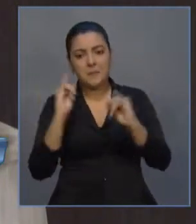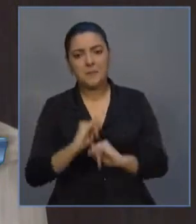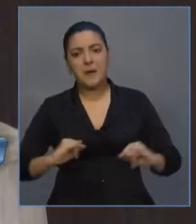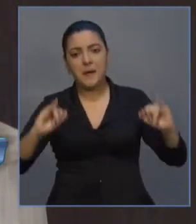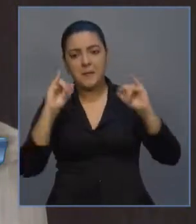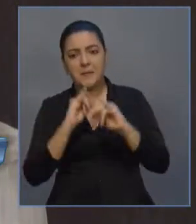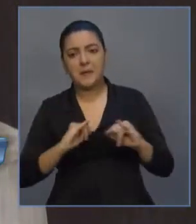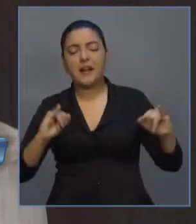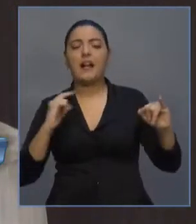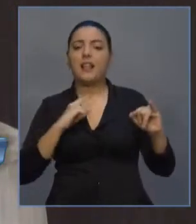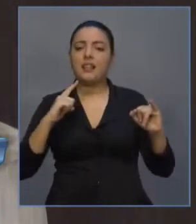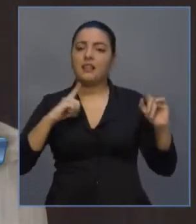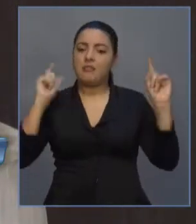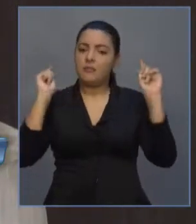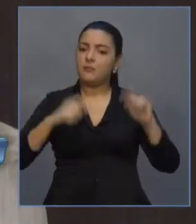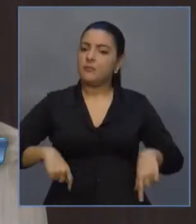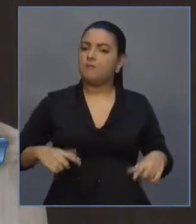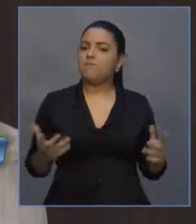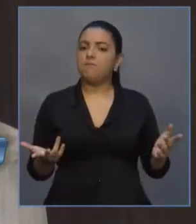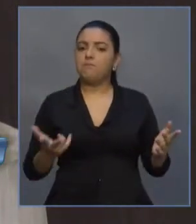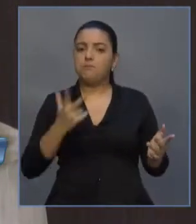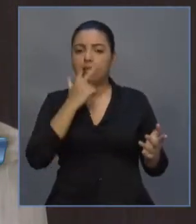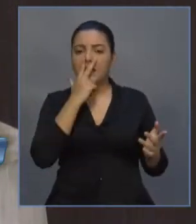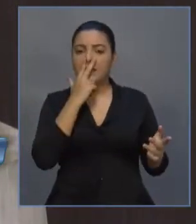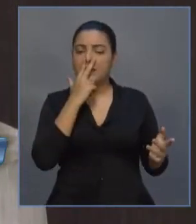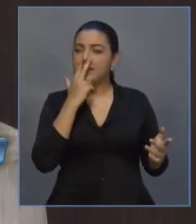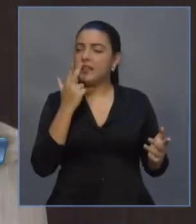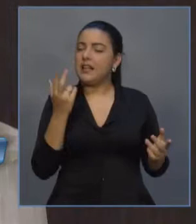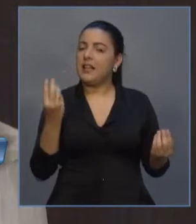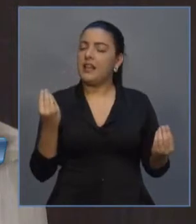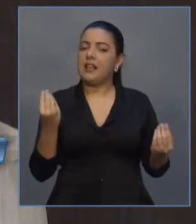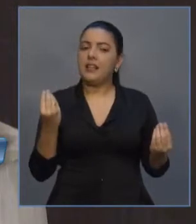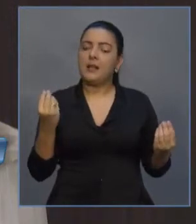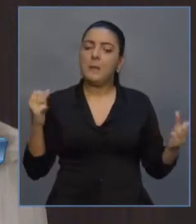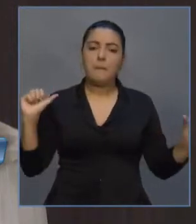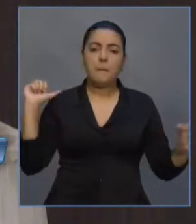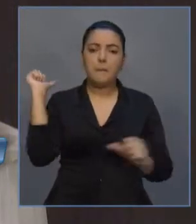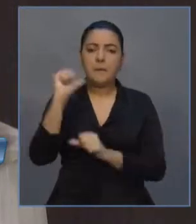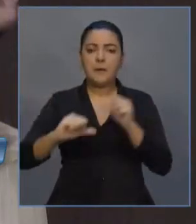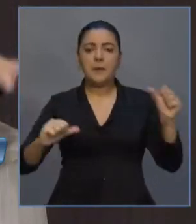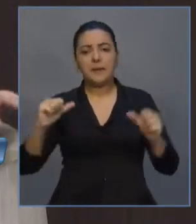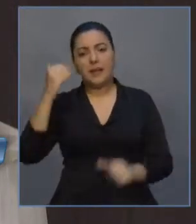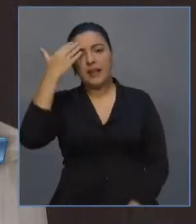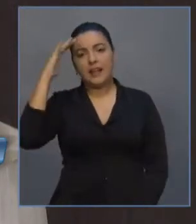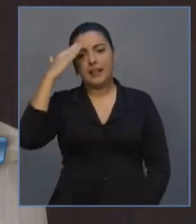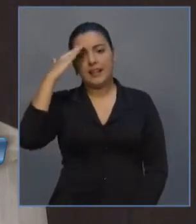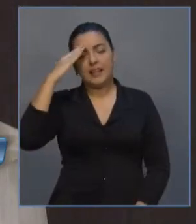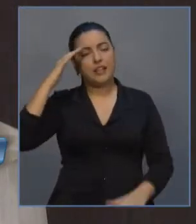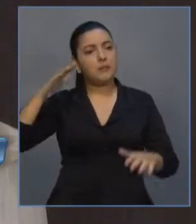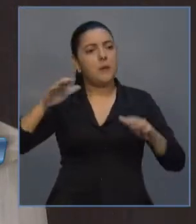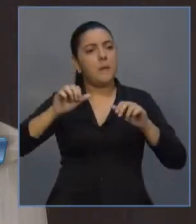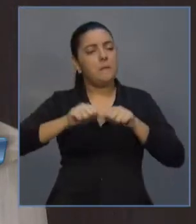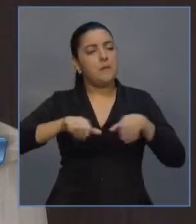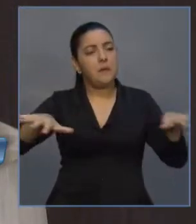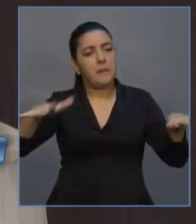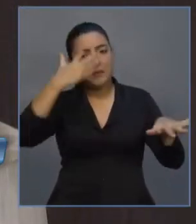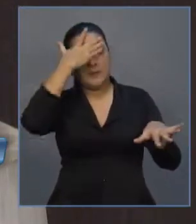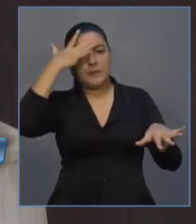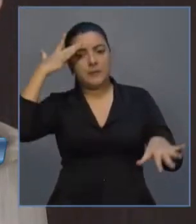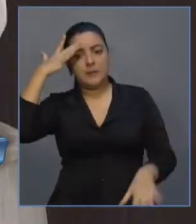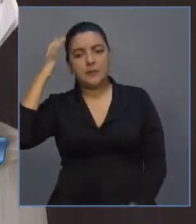Publicidade tem uma capacidade quase mágica de transformar o entendimento da realidade. Bem,